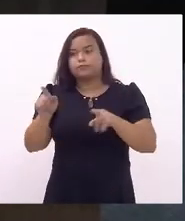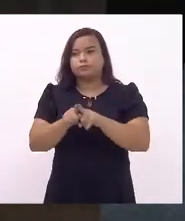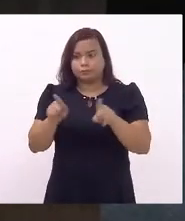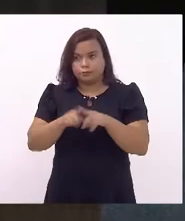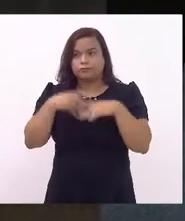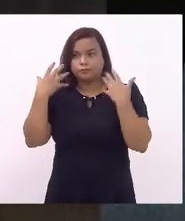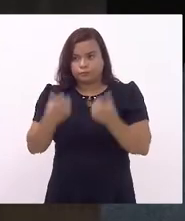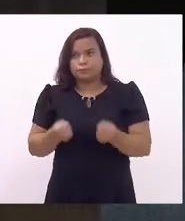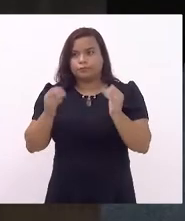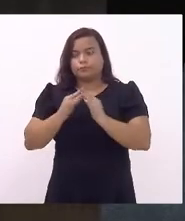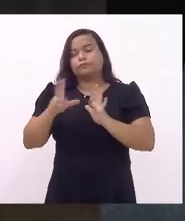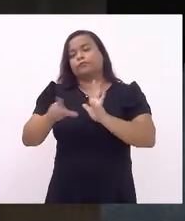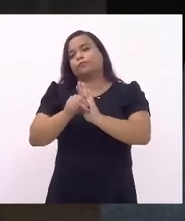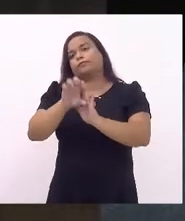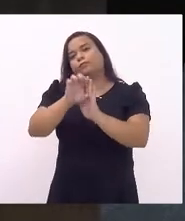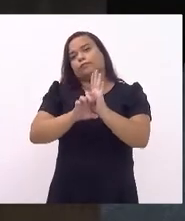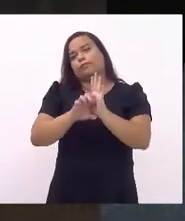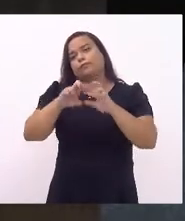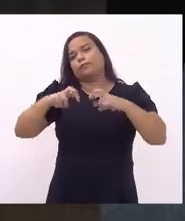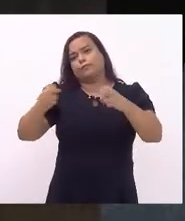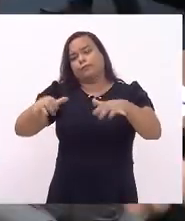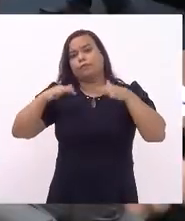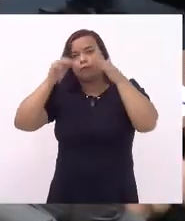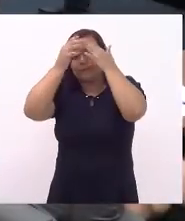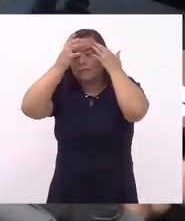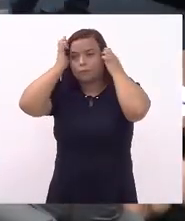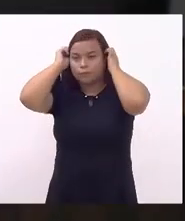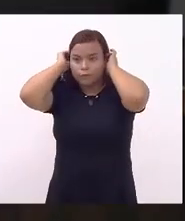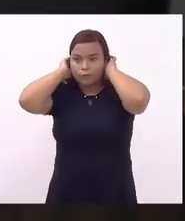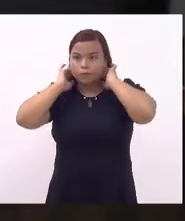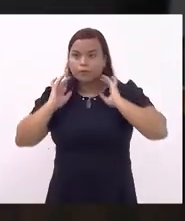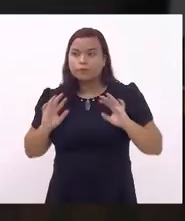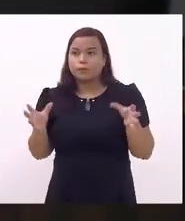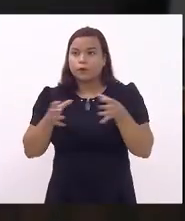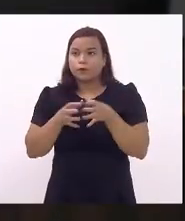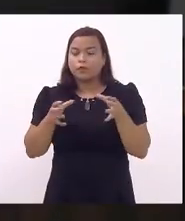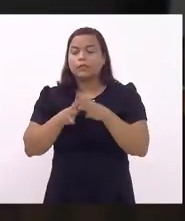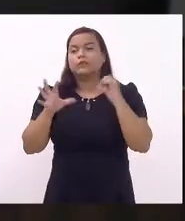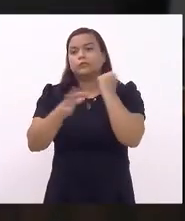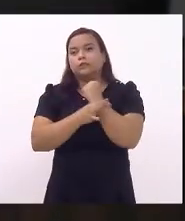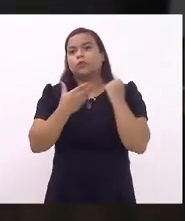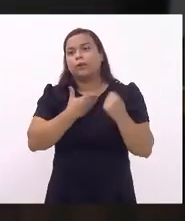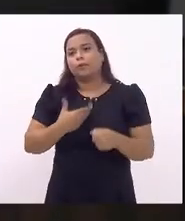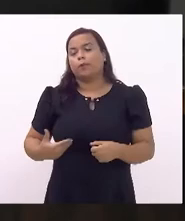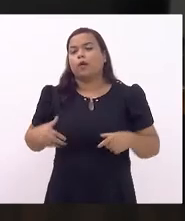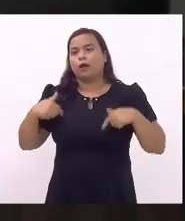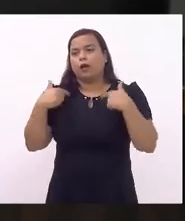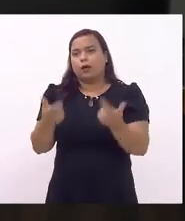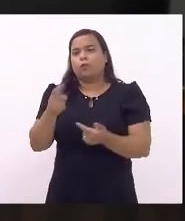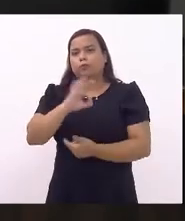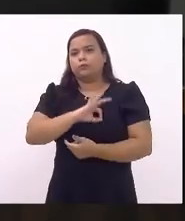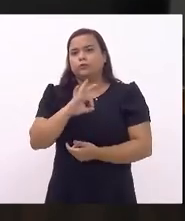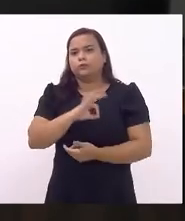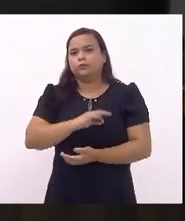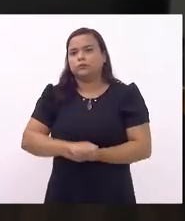às emendas de plenário. Pela Comissão de Segurança Pública e Ação de Polícia, deputada